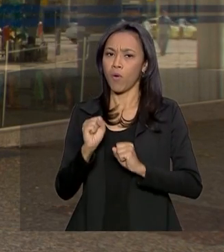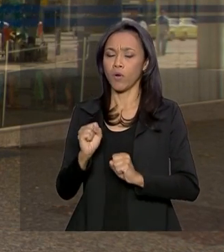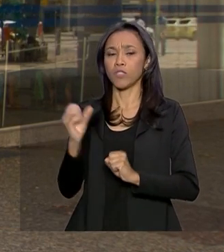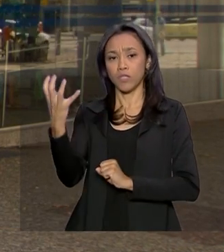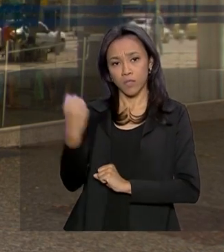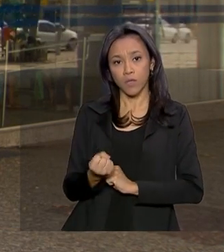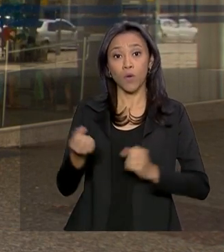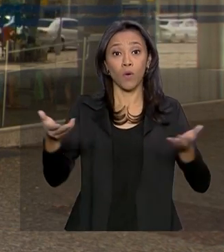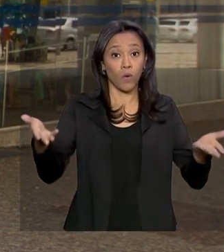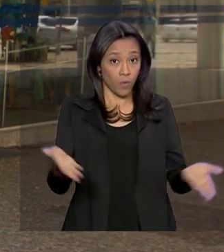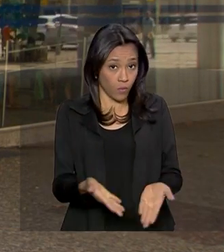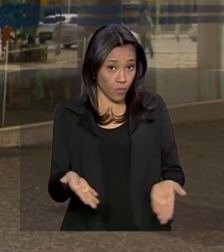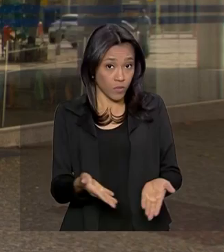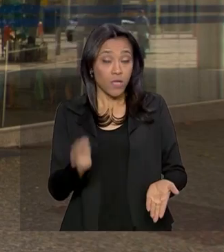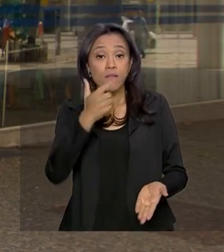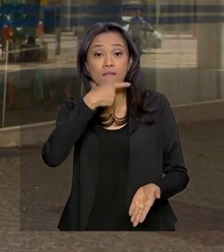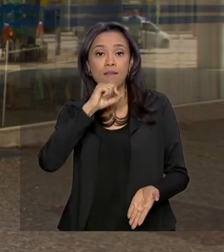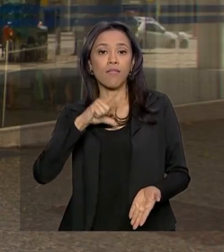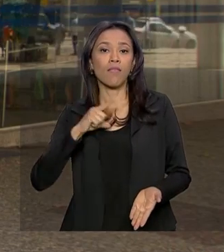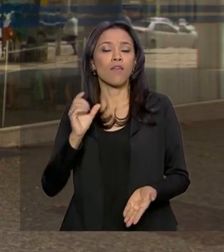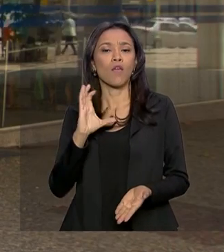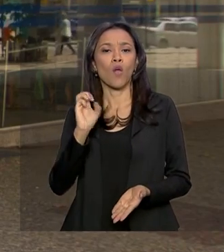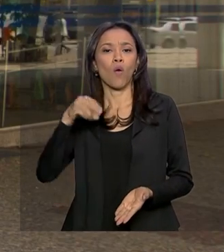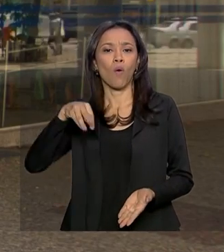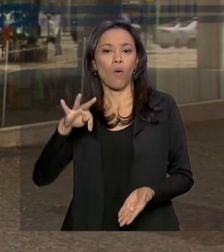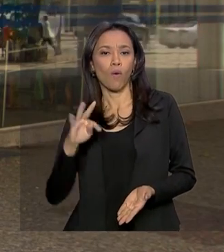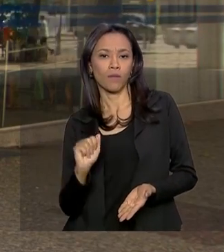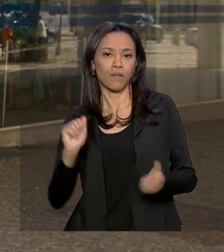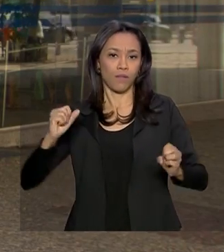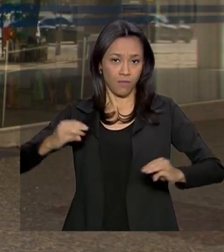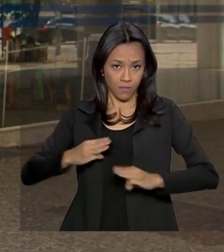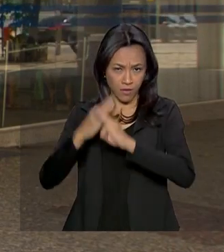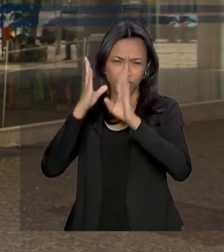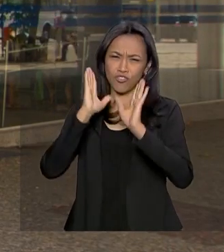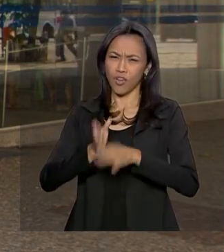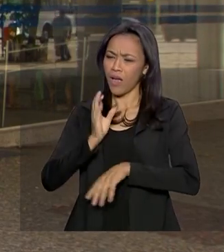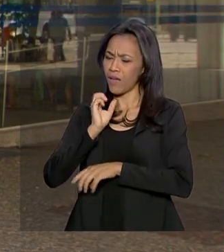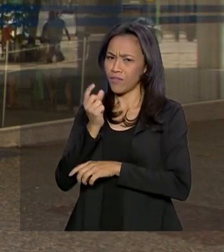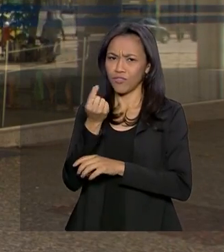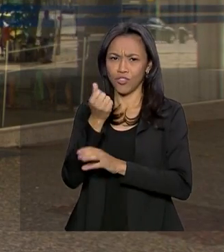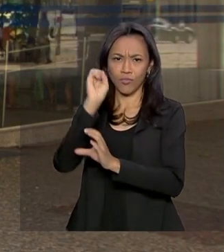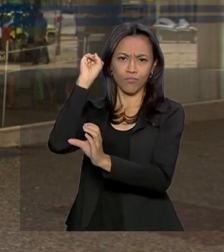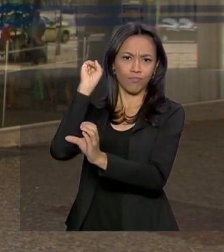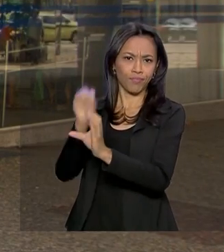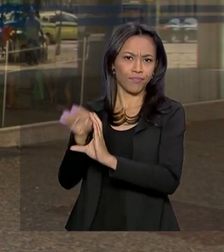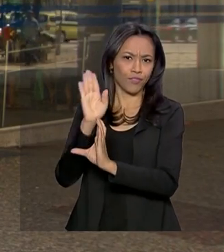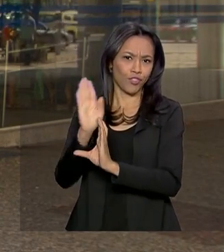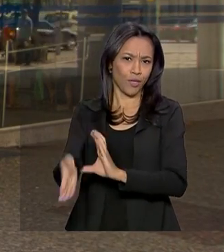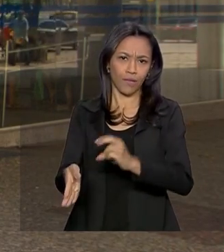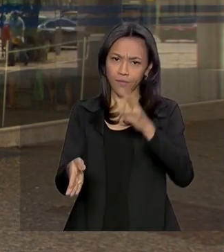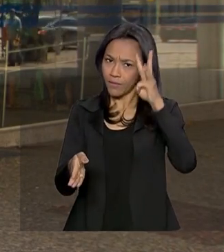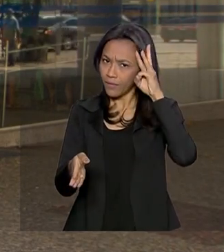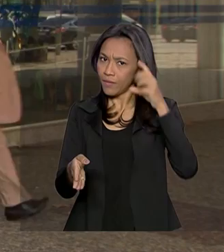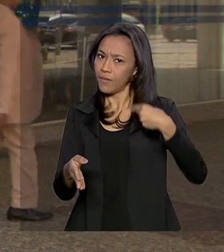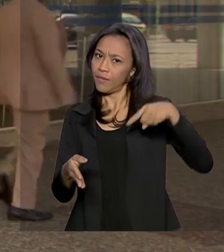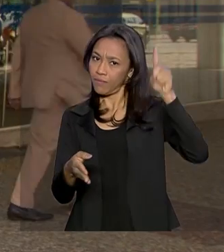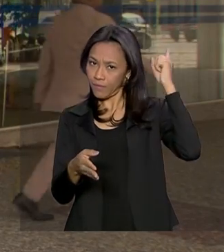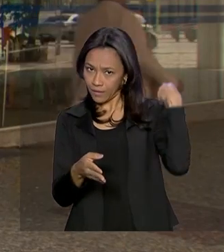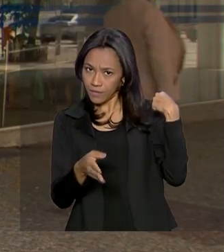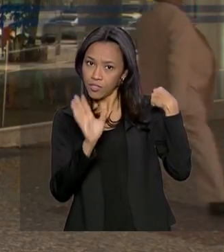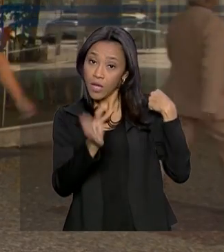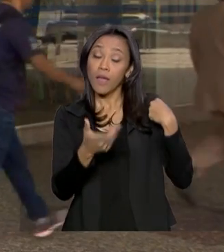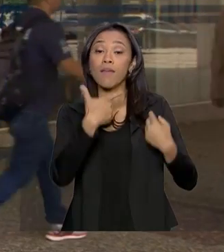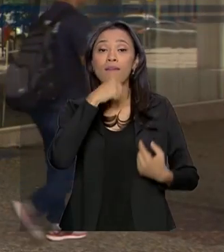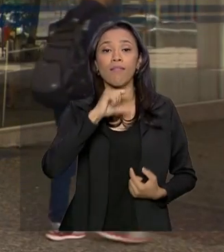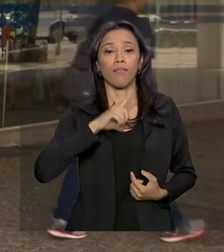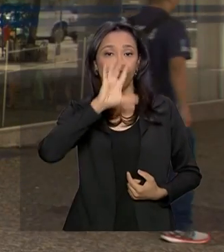partir de hoje. E para quem tem conta na Caixa, o depósito já foi feito automaticamente na terça-feira. Já os servidores públicos que têm direito